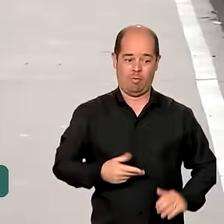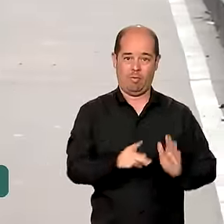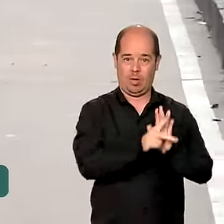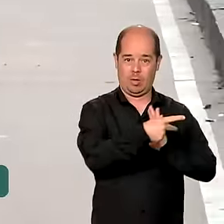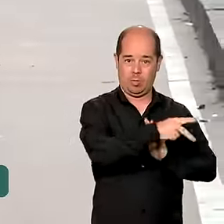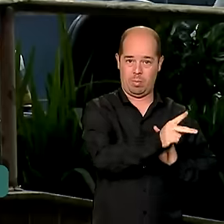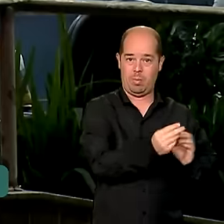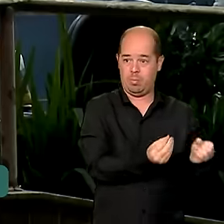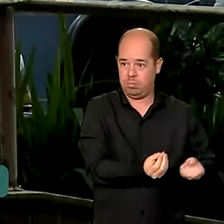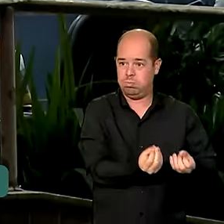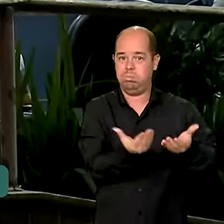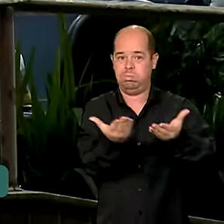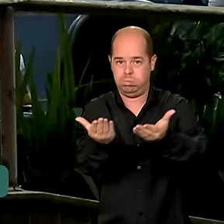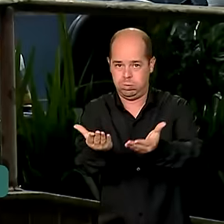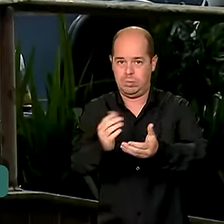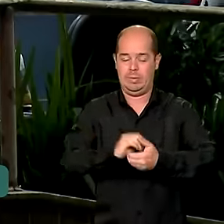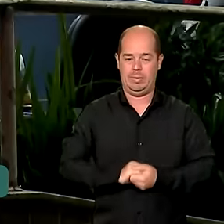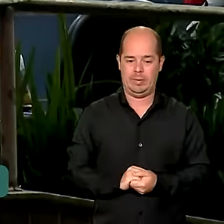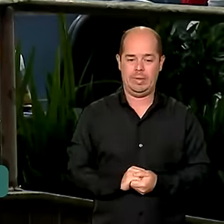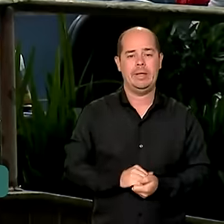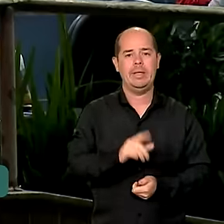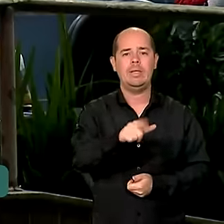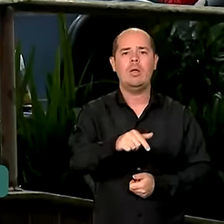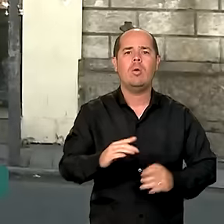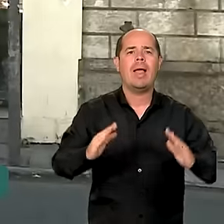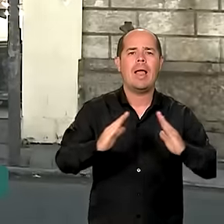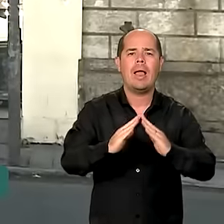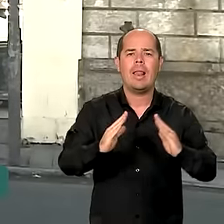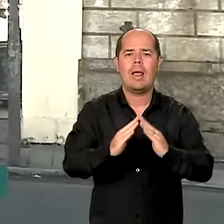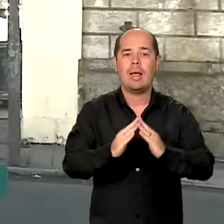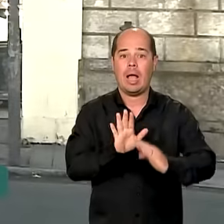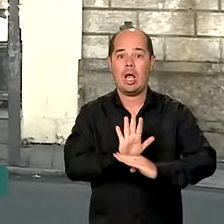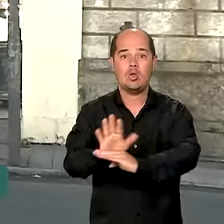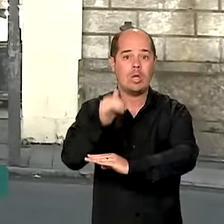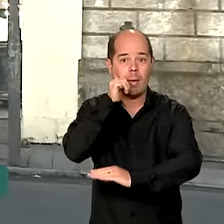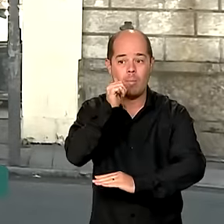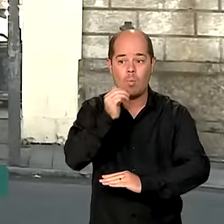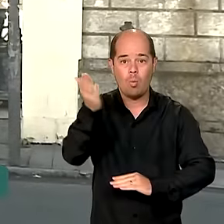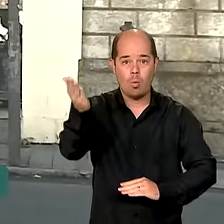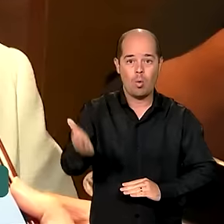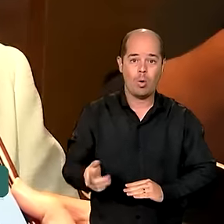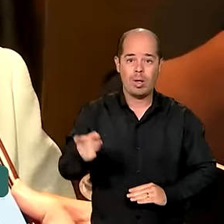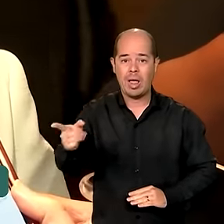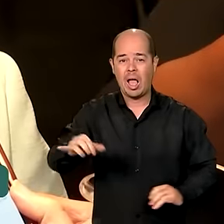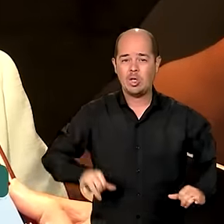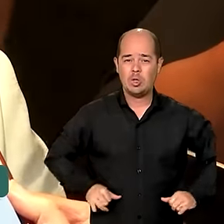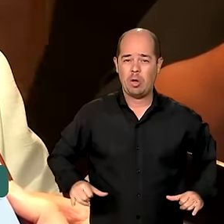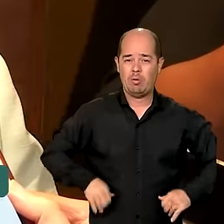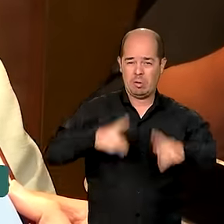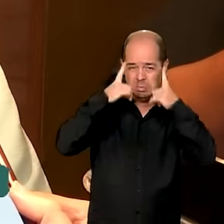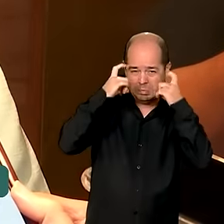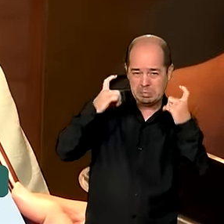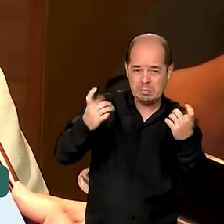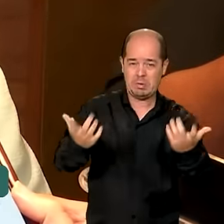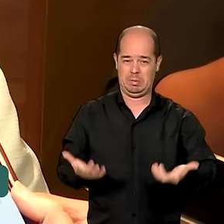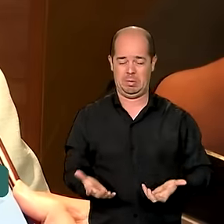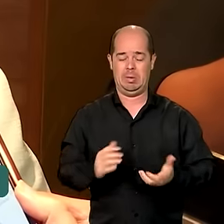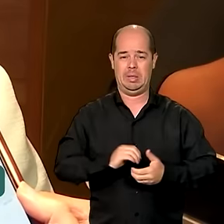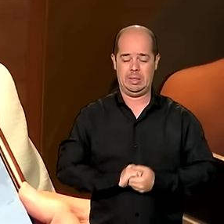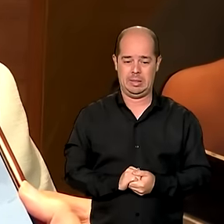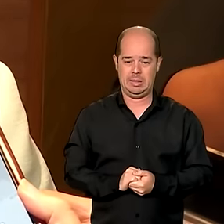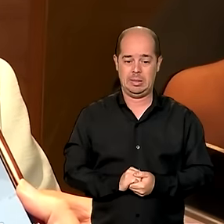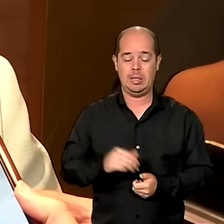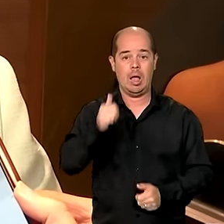oferece serviços especializados para mulheres em situação de violência doméstica e familiar. A mulher chega, ela é acolhida,